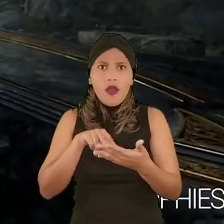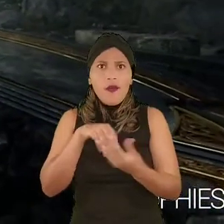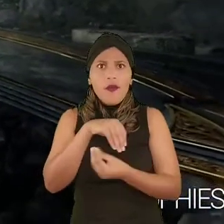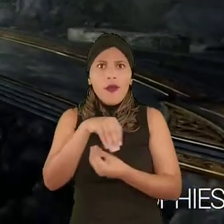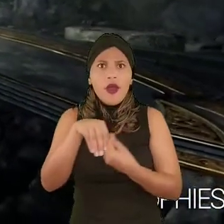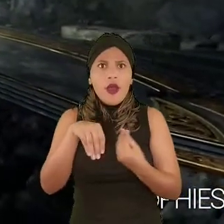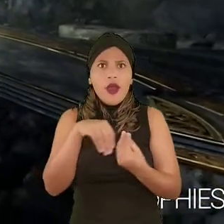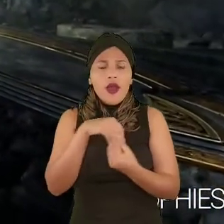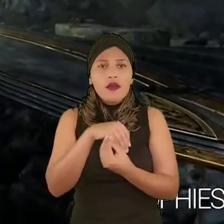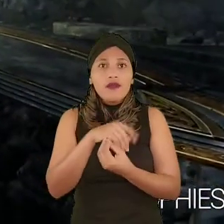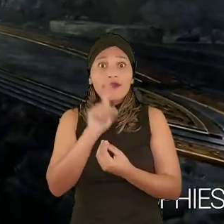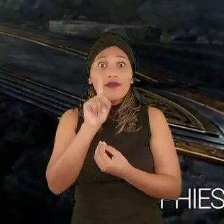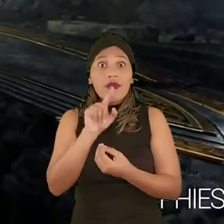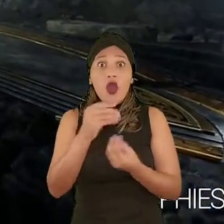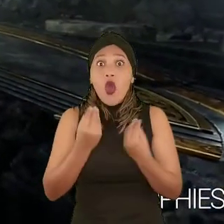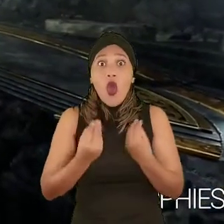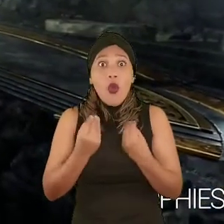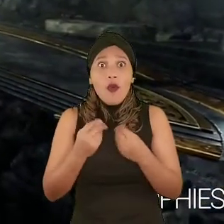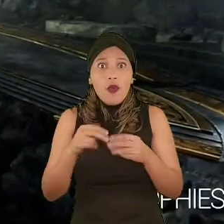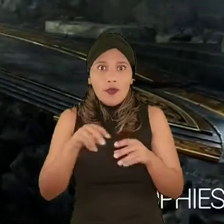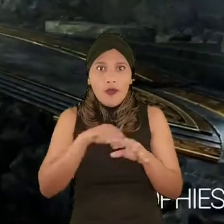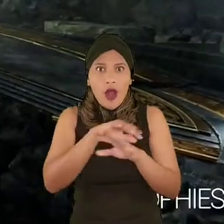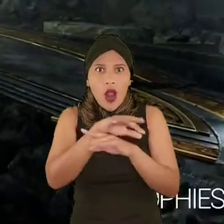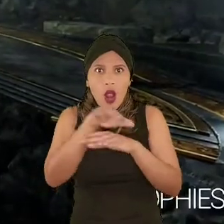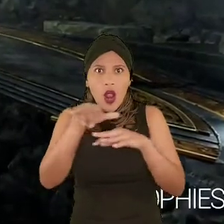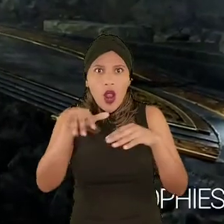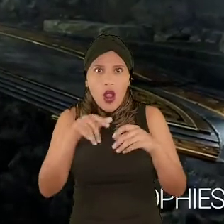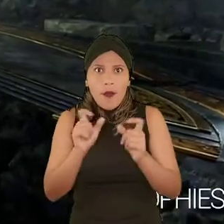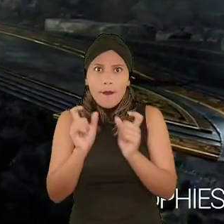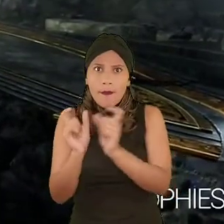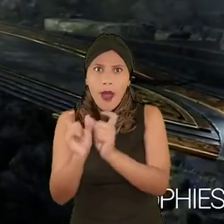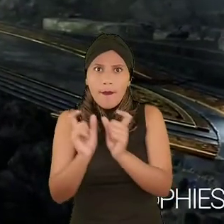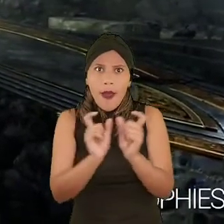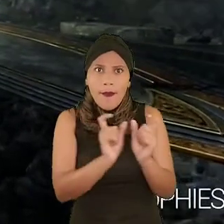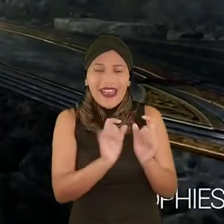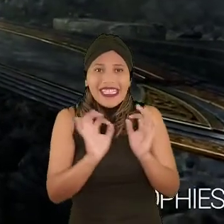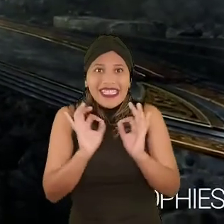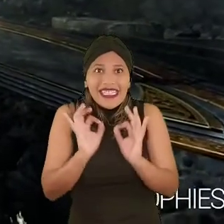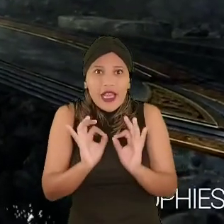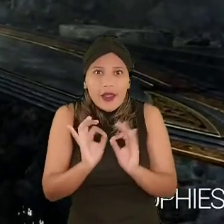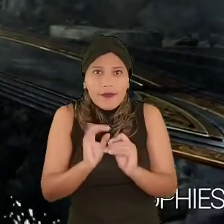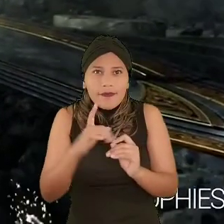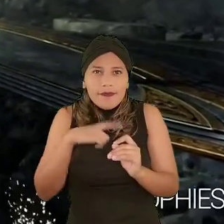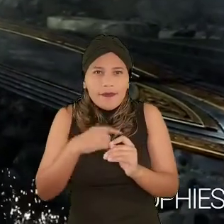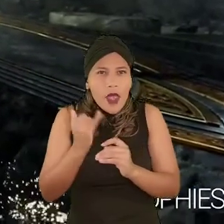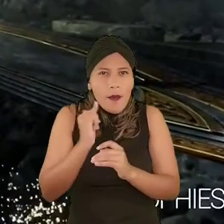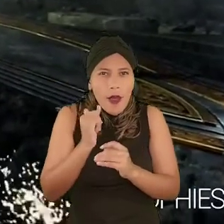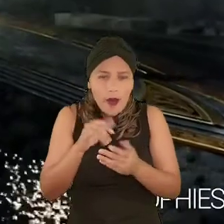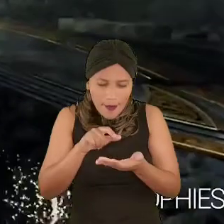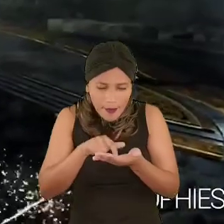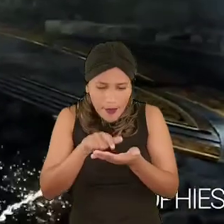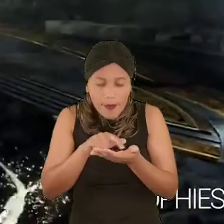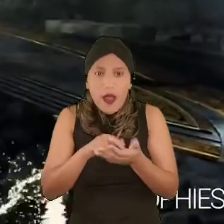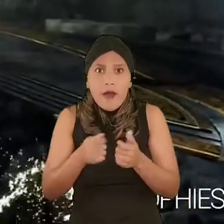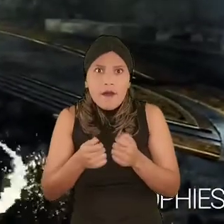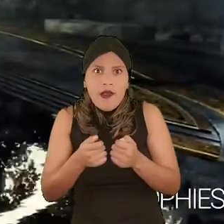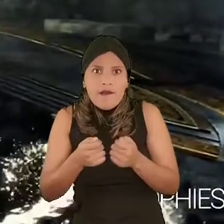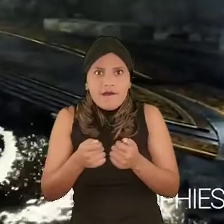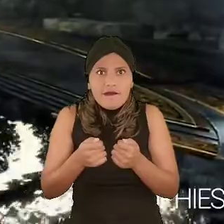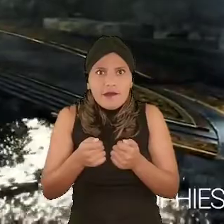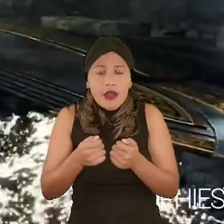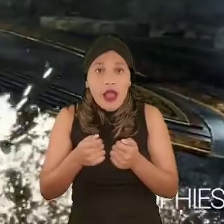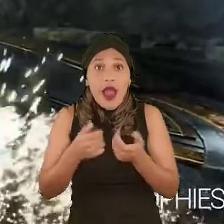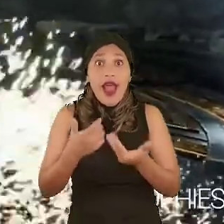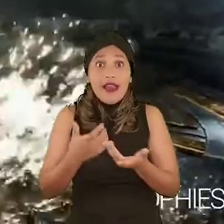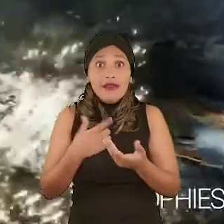O puzzle é resolvido quando a frase embaralhada atinge sua forma correta, a partir de comandos do jogador. Após